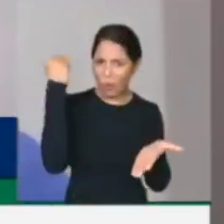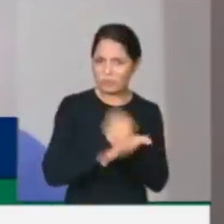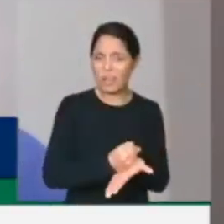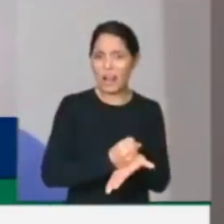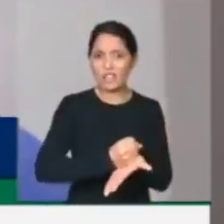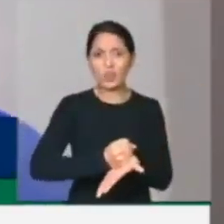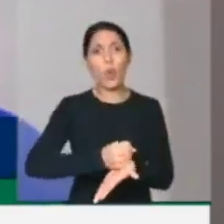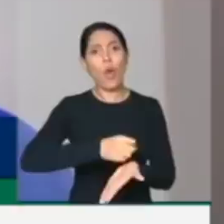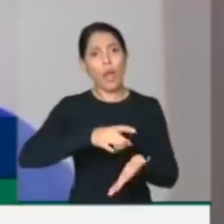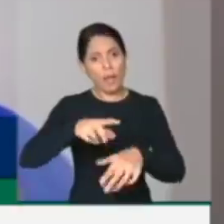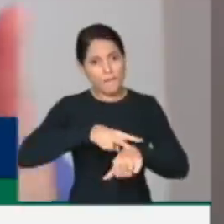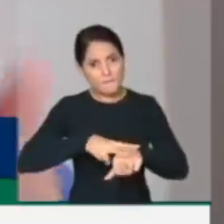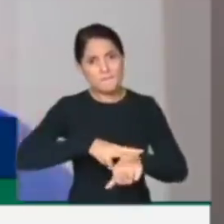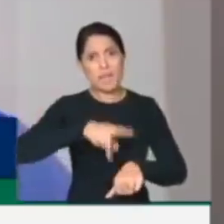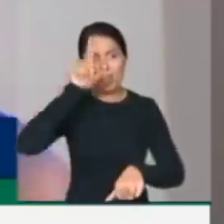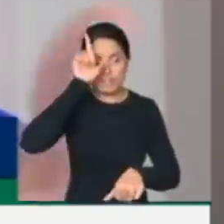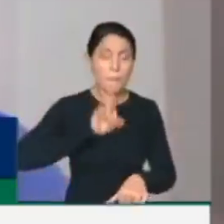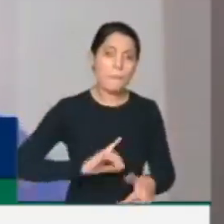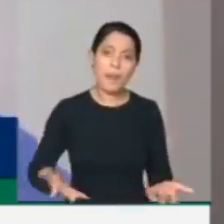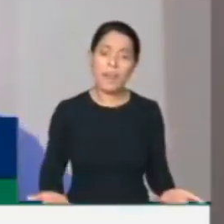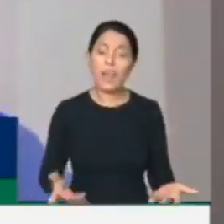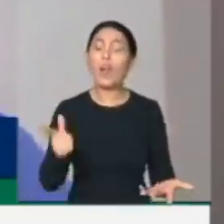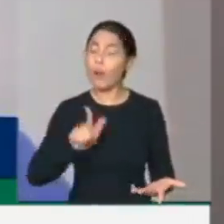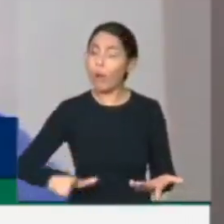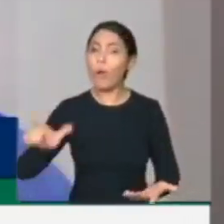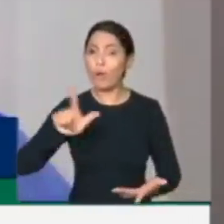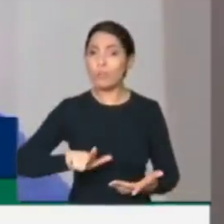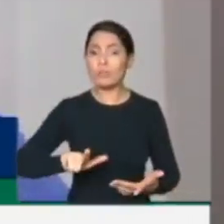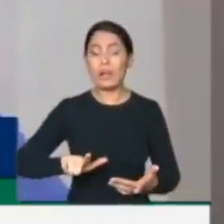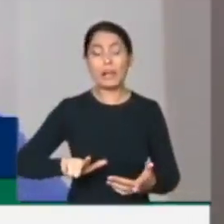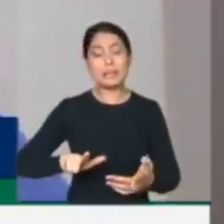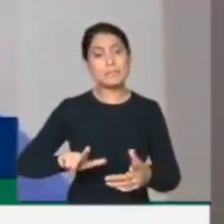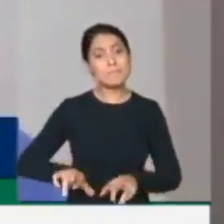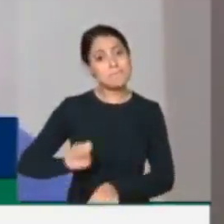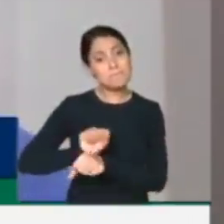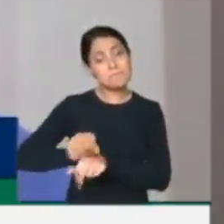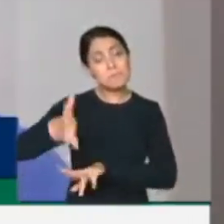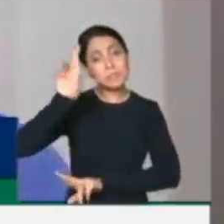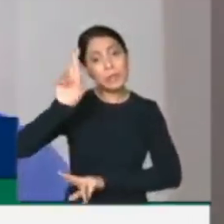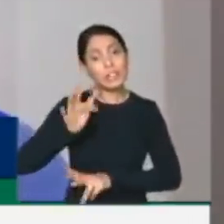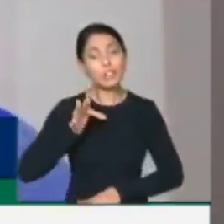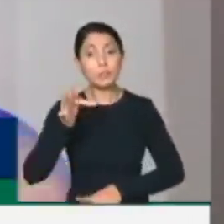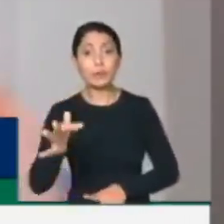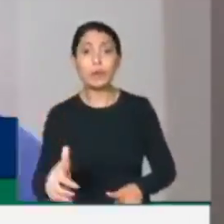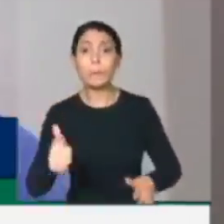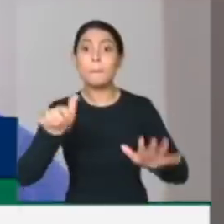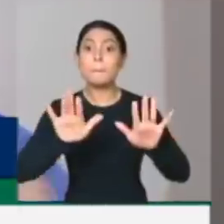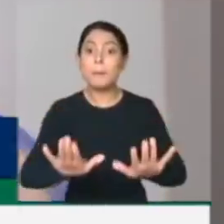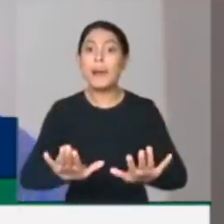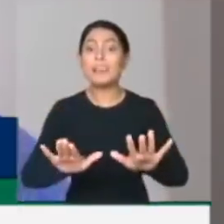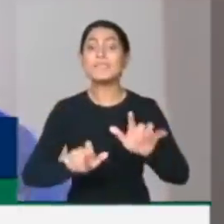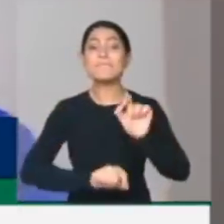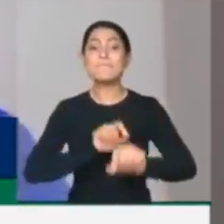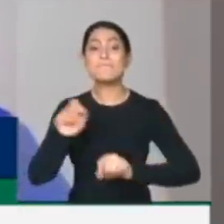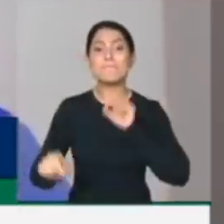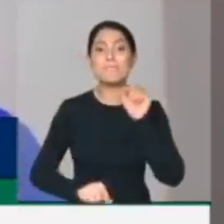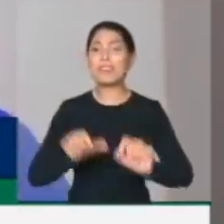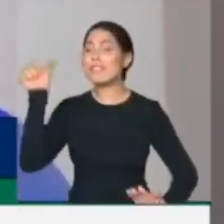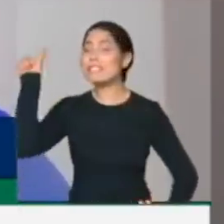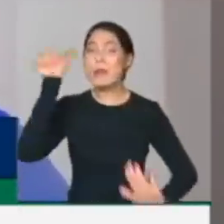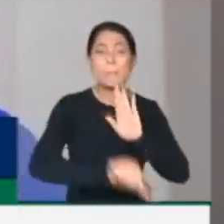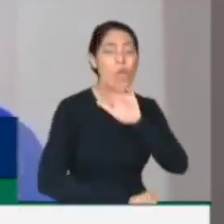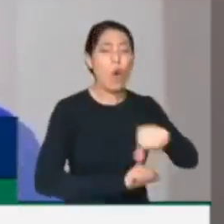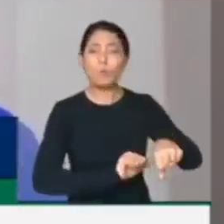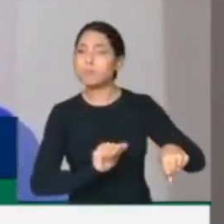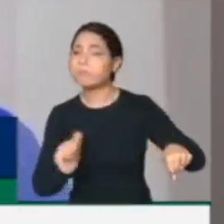crise econômica que a gente vive. E, aliás, a expectativa, como já foi muito bem dito, aliás, também por deputados anteriormente, será a pior crise da